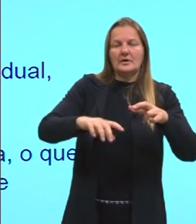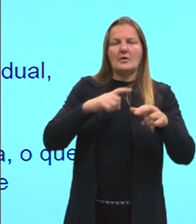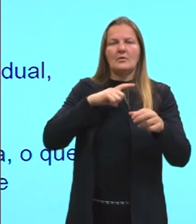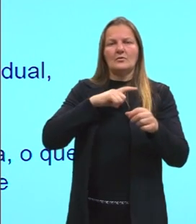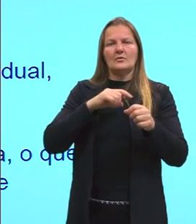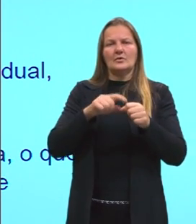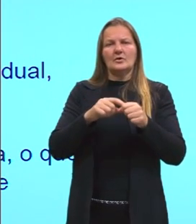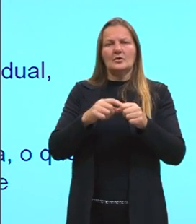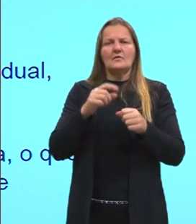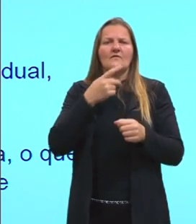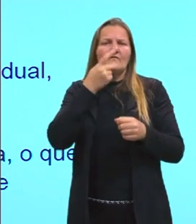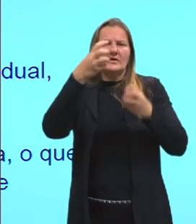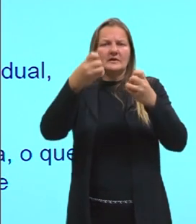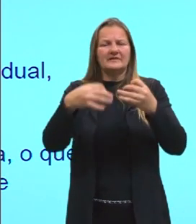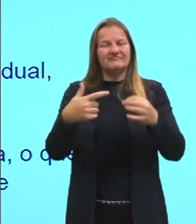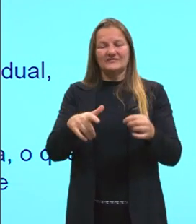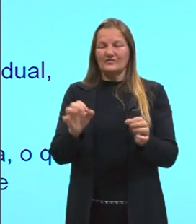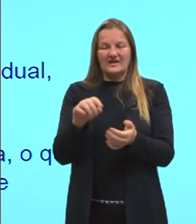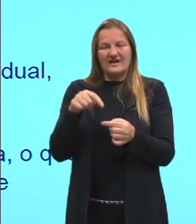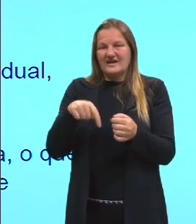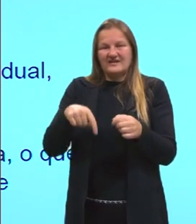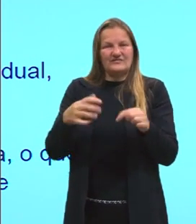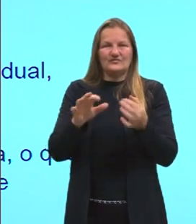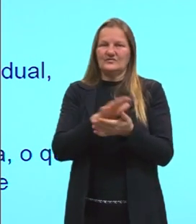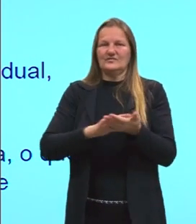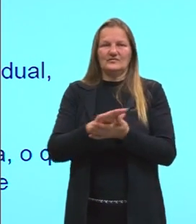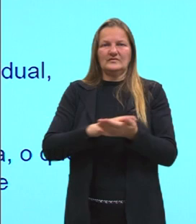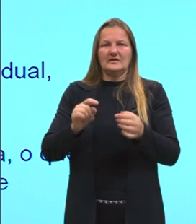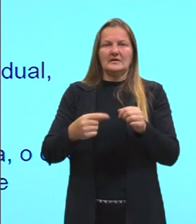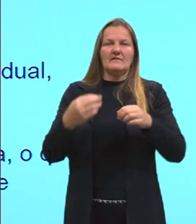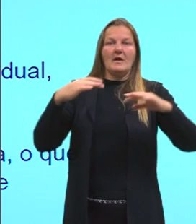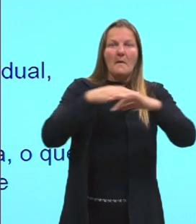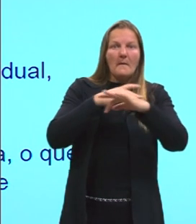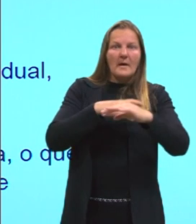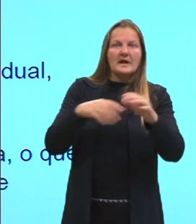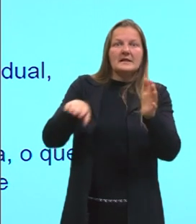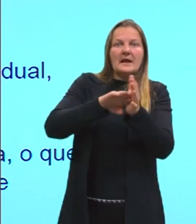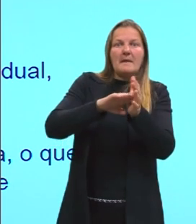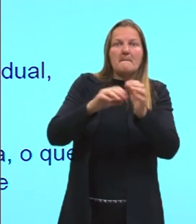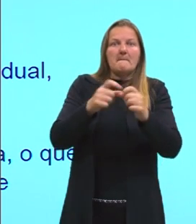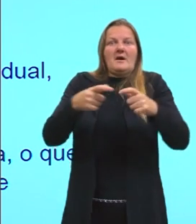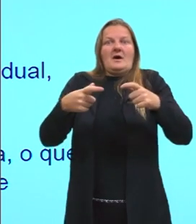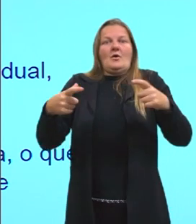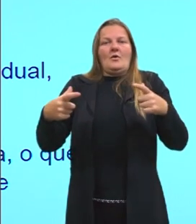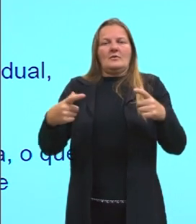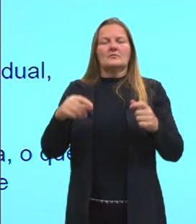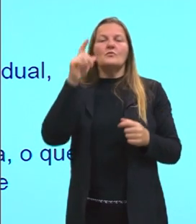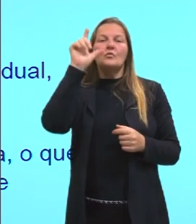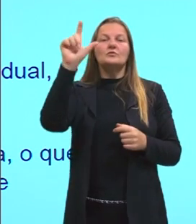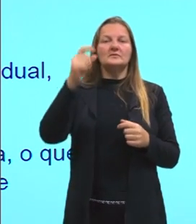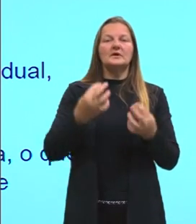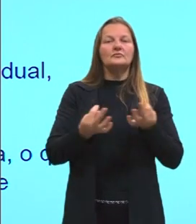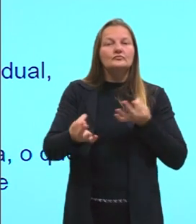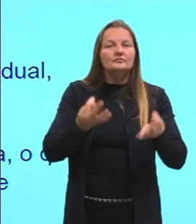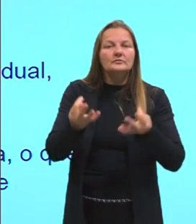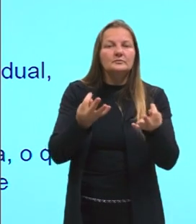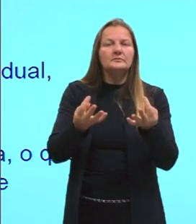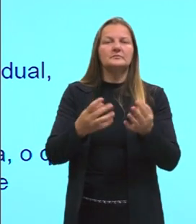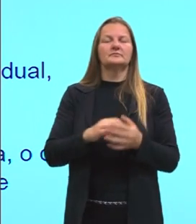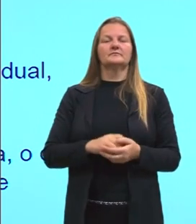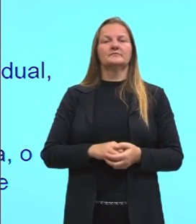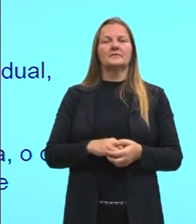centro regional diz, olha, não temos como tratar essa pessoa, e assim vai até chegar onde ela consegue o seu tratamento.